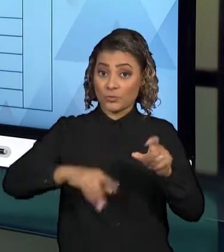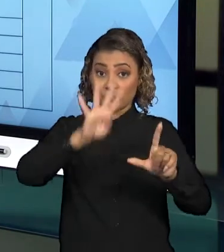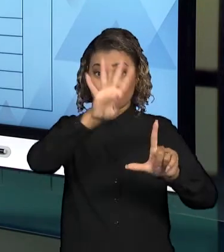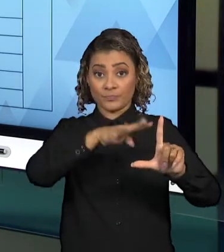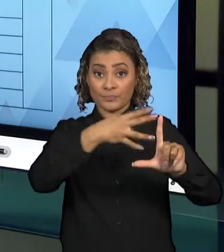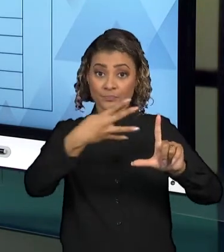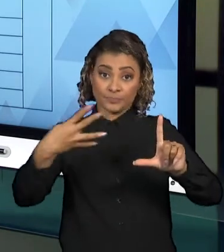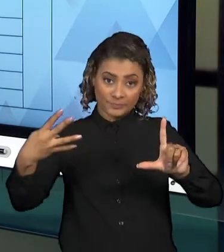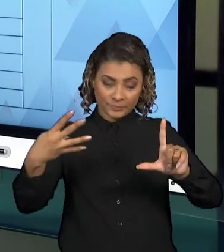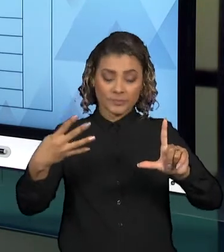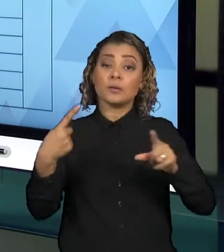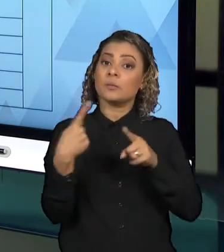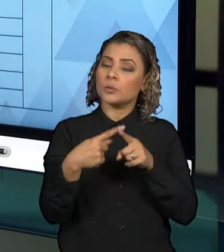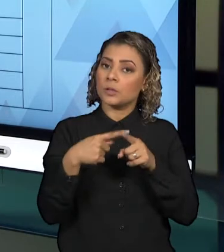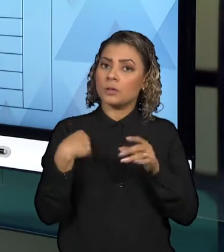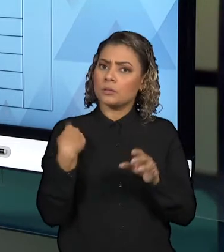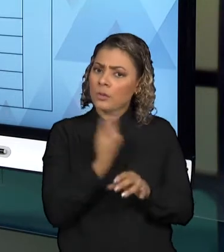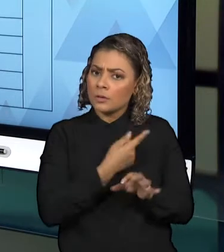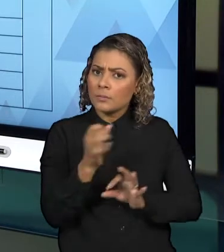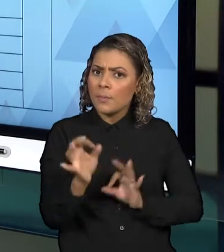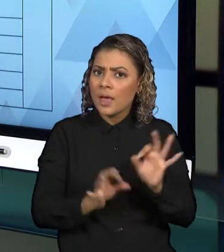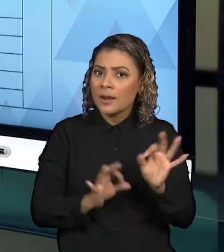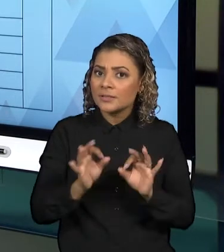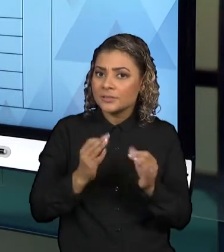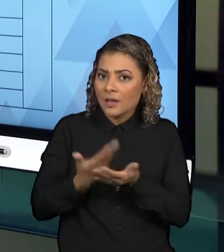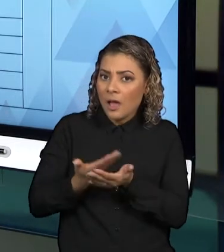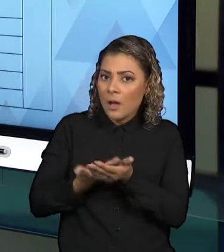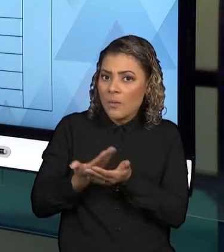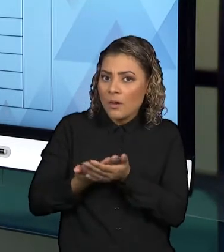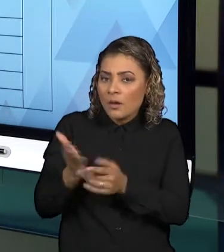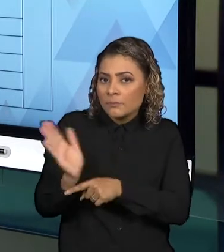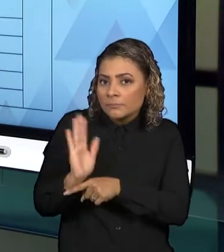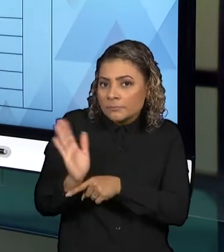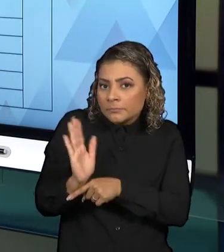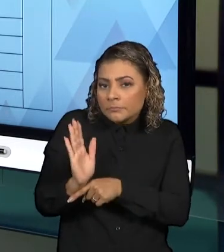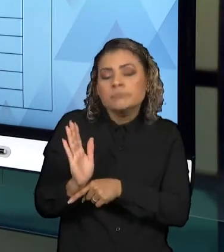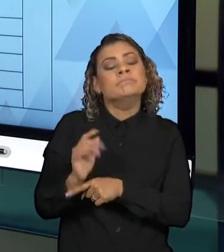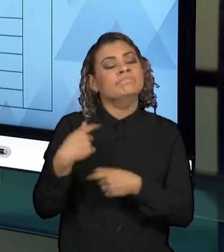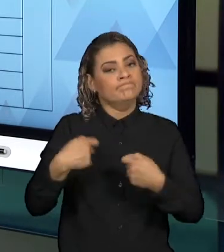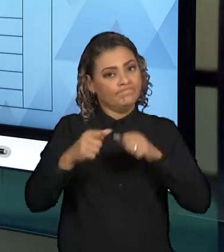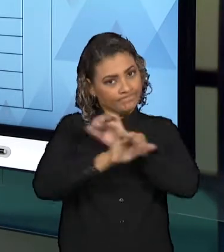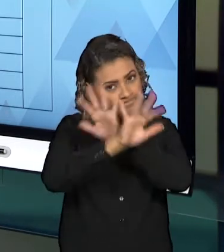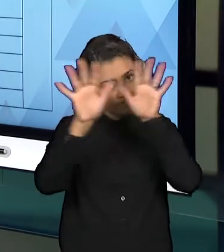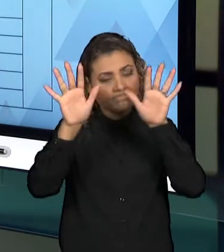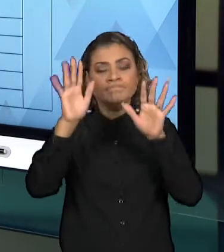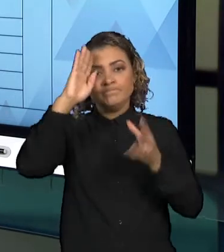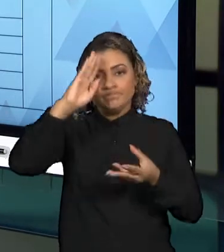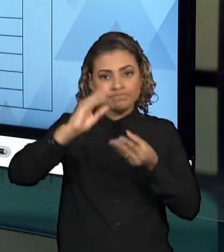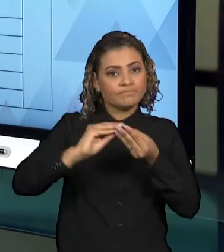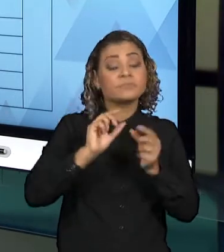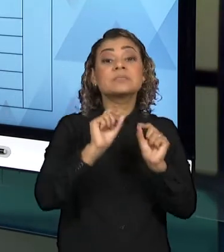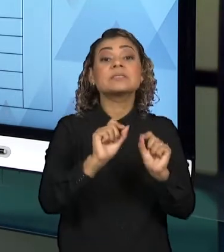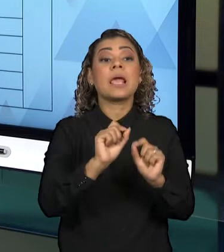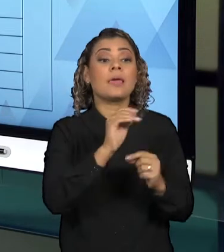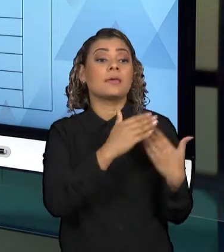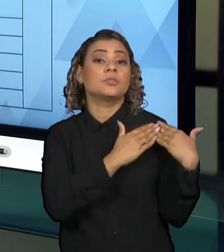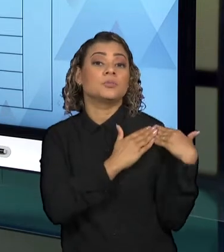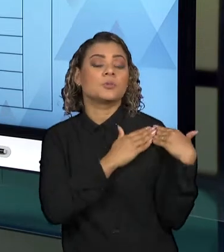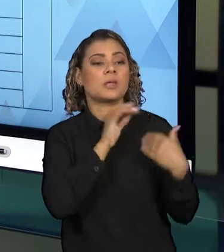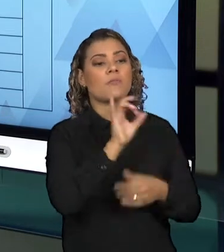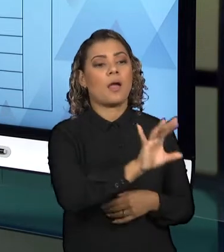no momento que iremos planejar essa videoaula, é importante ter claro quem fará o que.